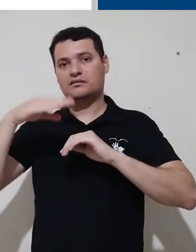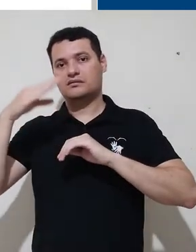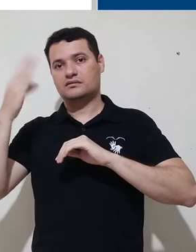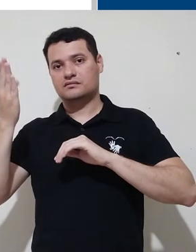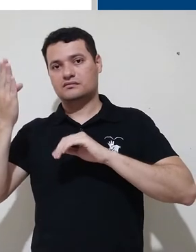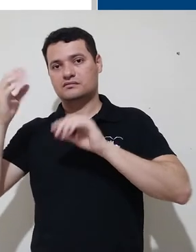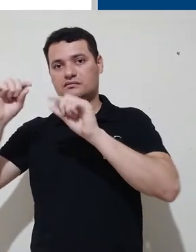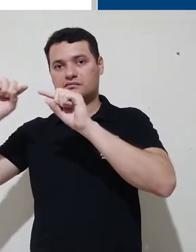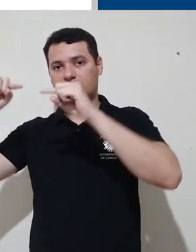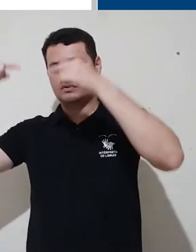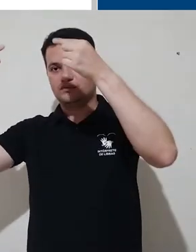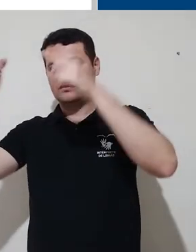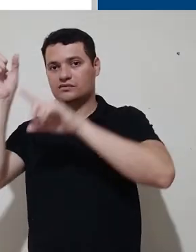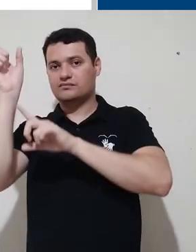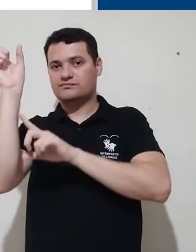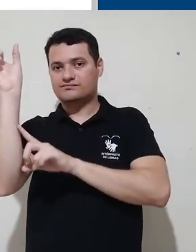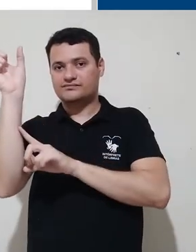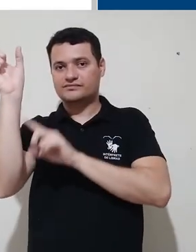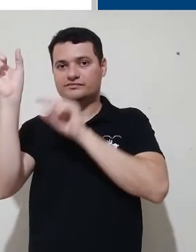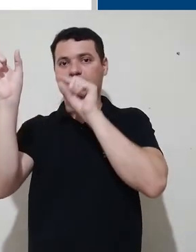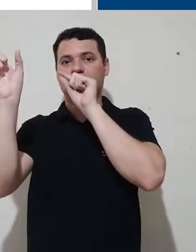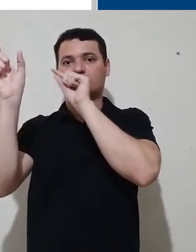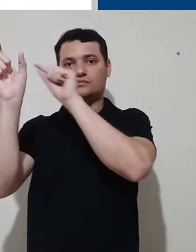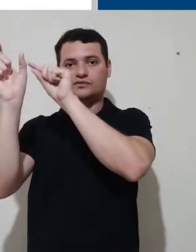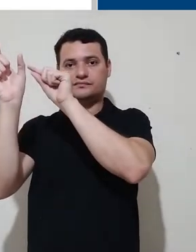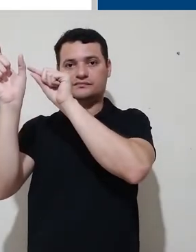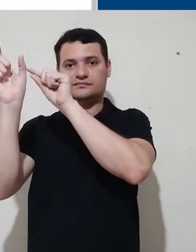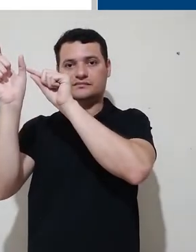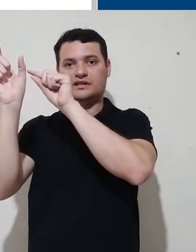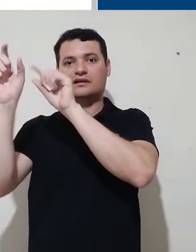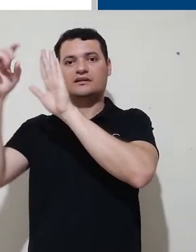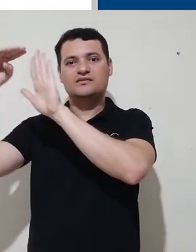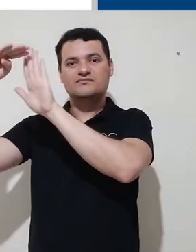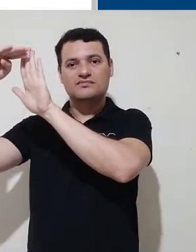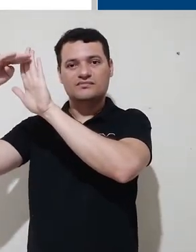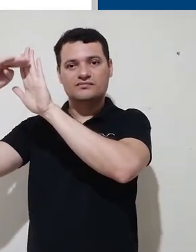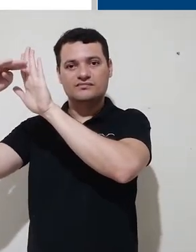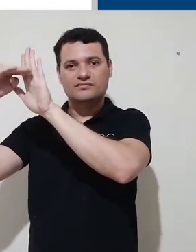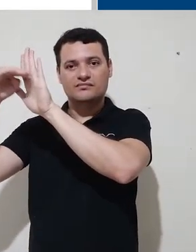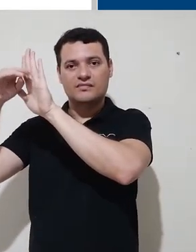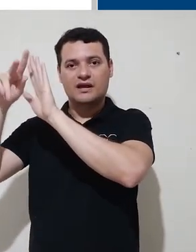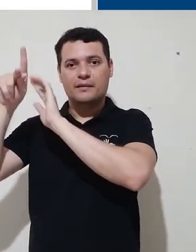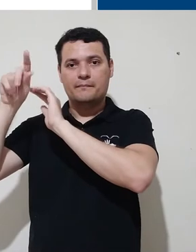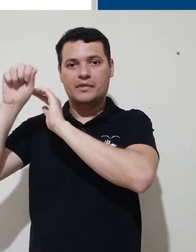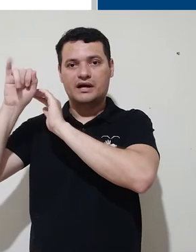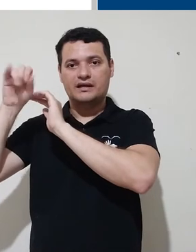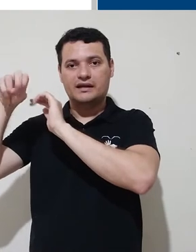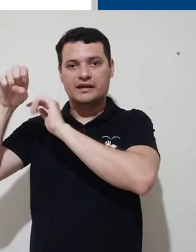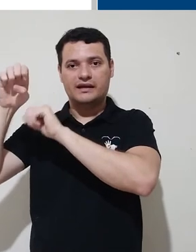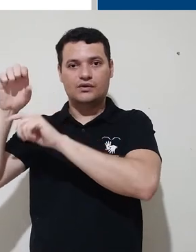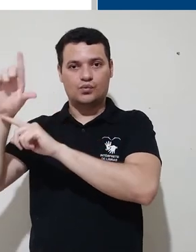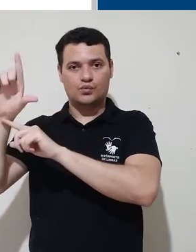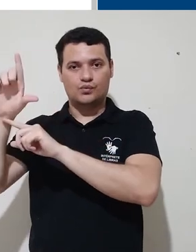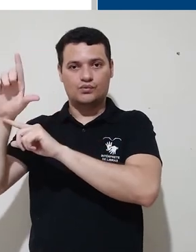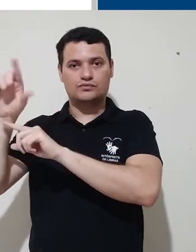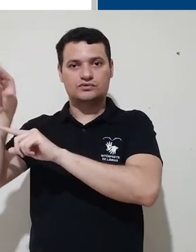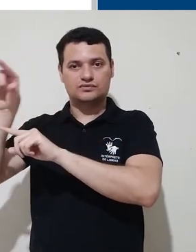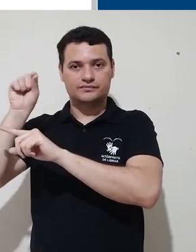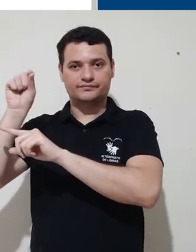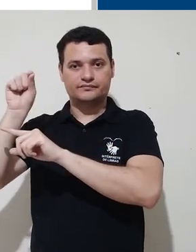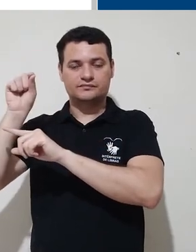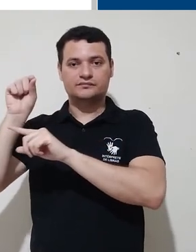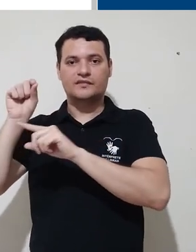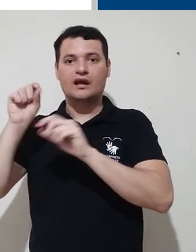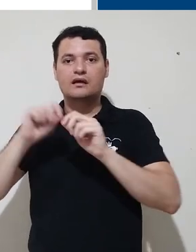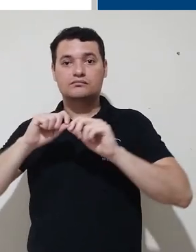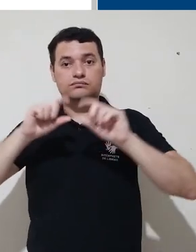seguimos aqui para o canto superior à direita da tela, temos essa setinha que pode ser clicada e aqui nós